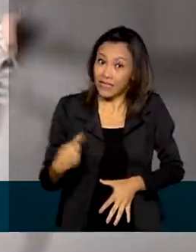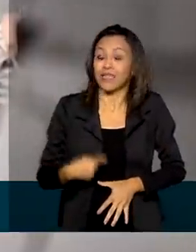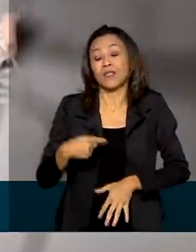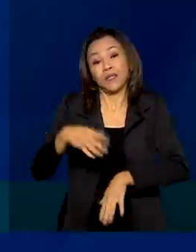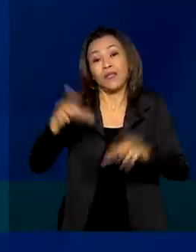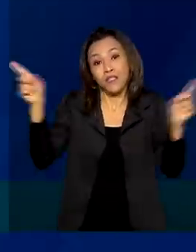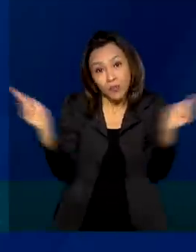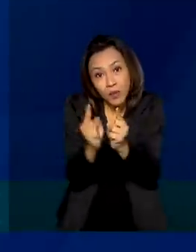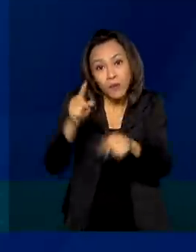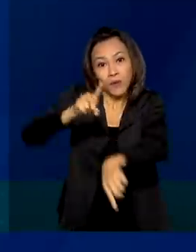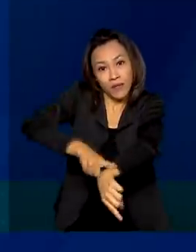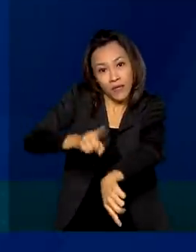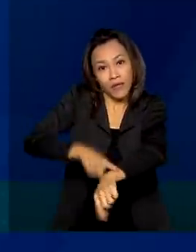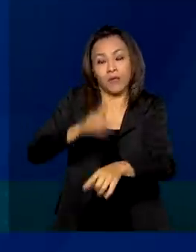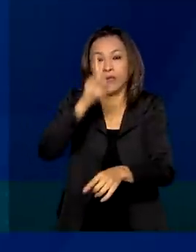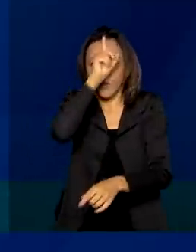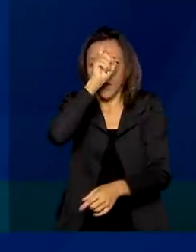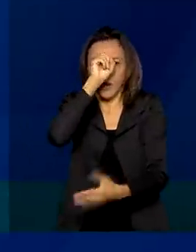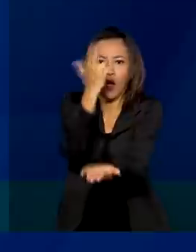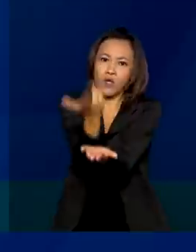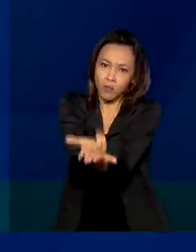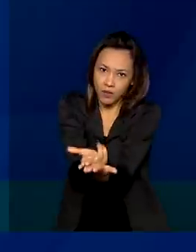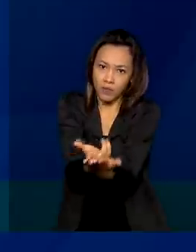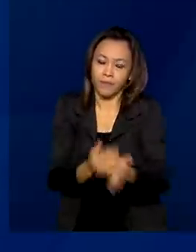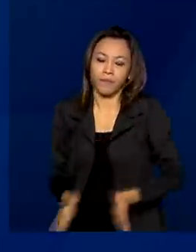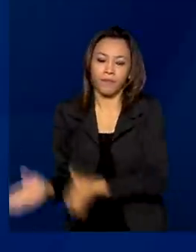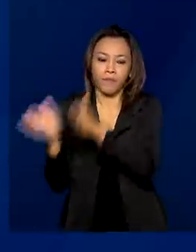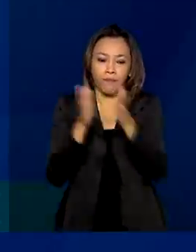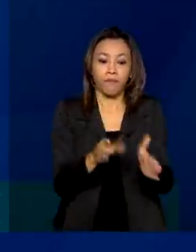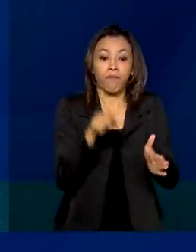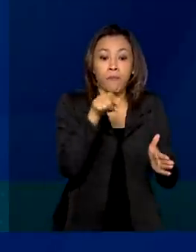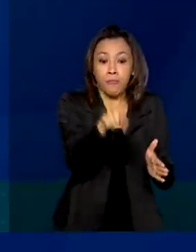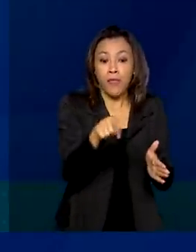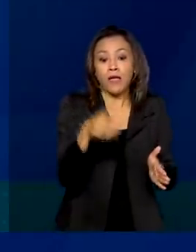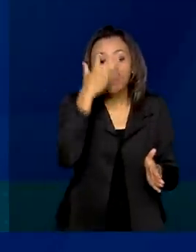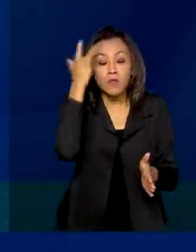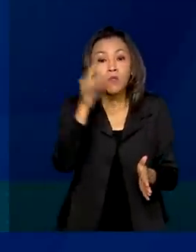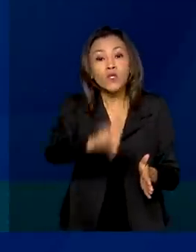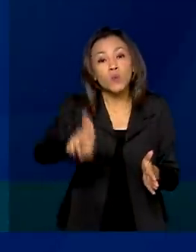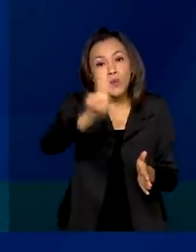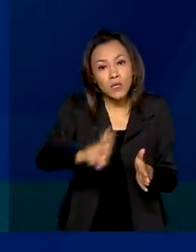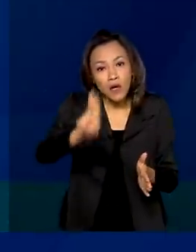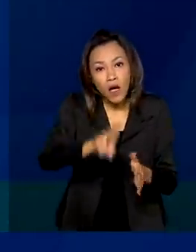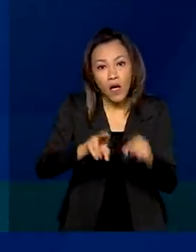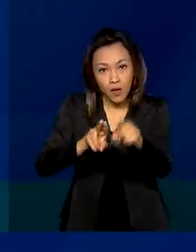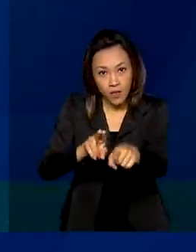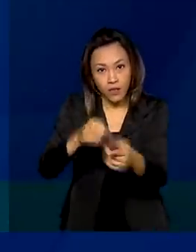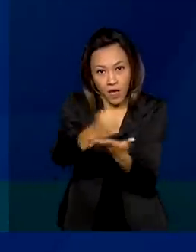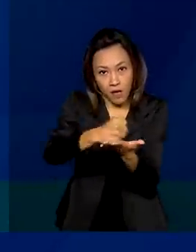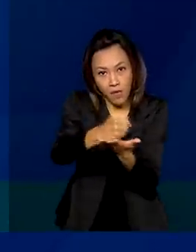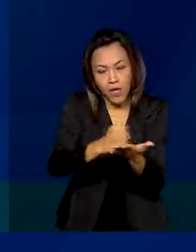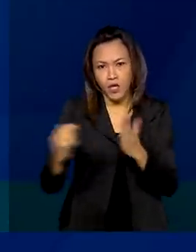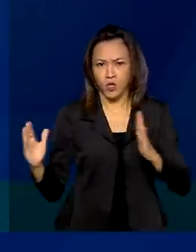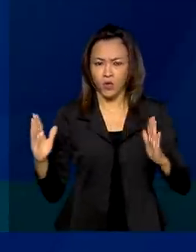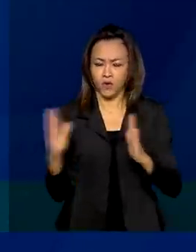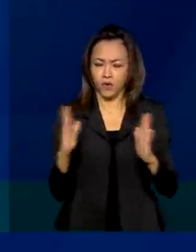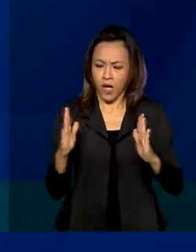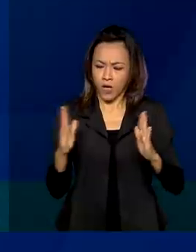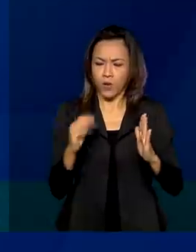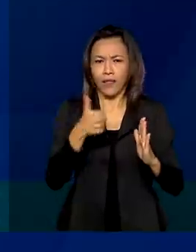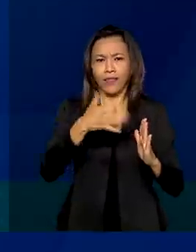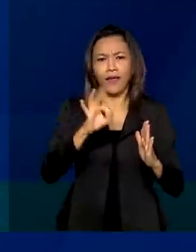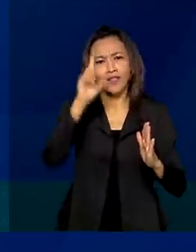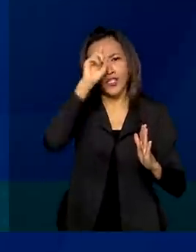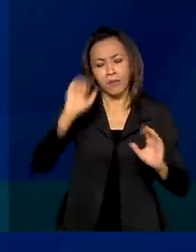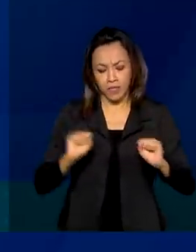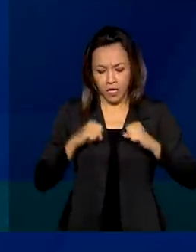hospitalização. Os pacientes no grupo do Remdesivir levaram, em média, 10 dias para se recuperar, uma mediana de 10 dias em